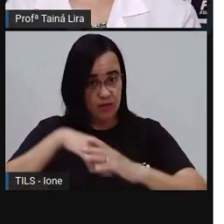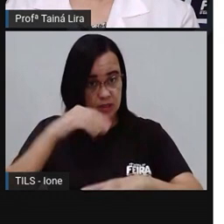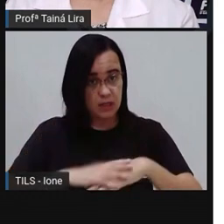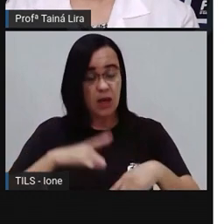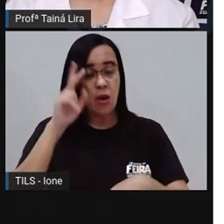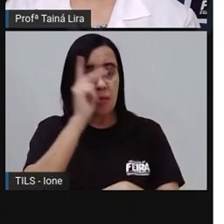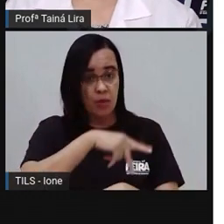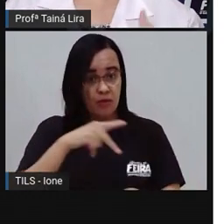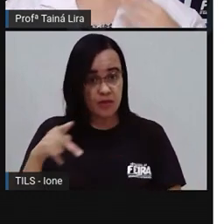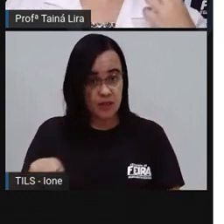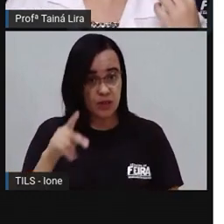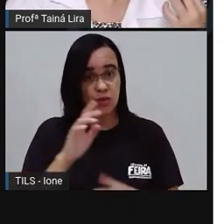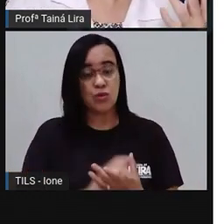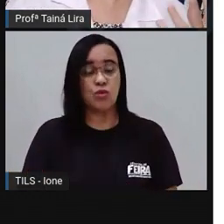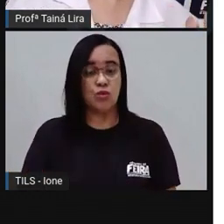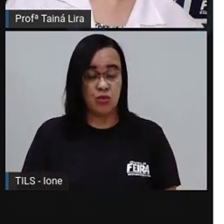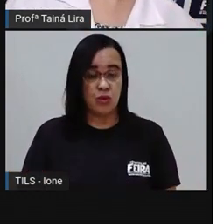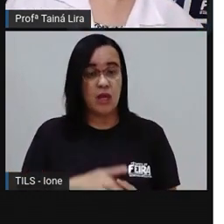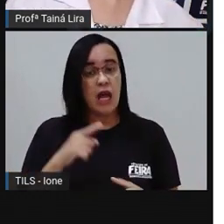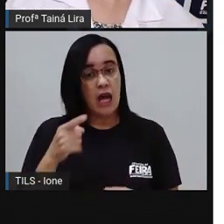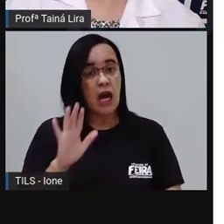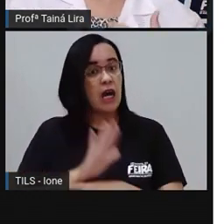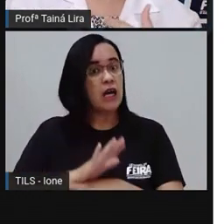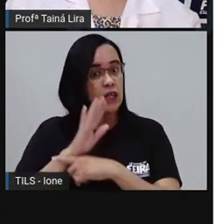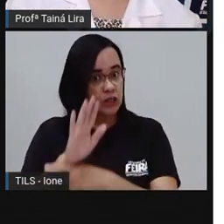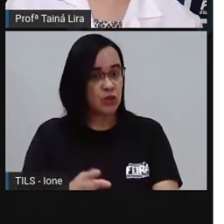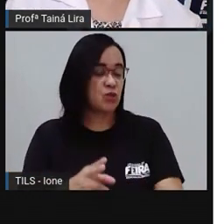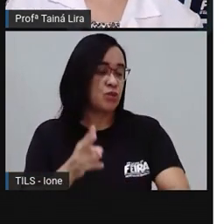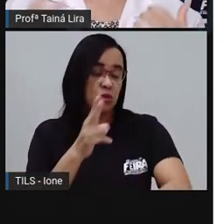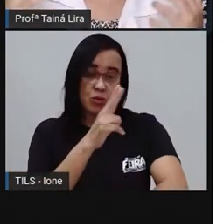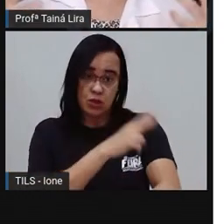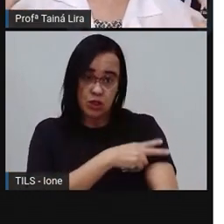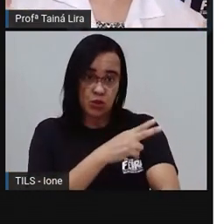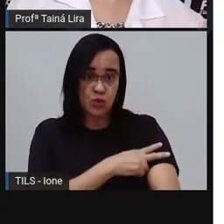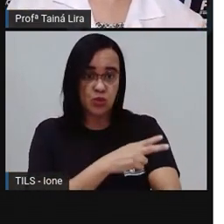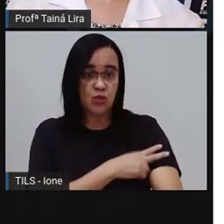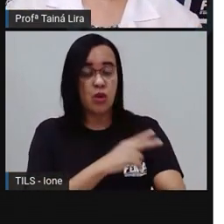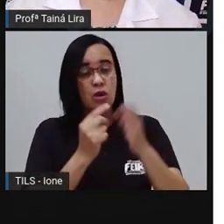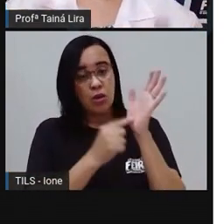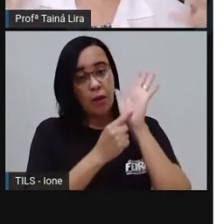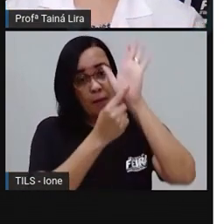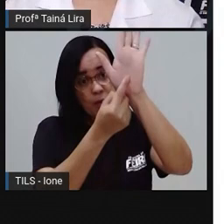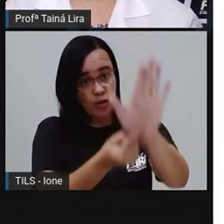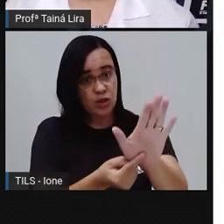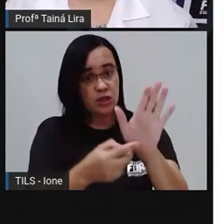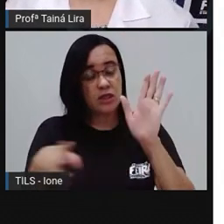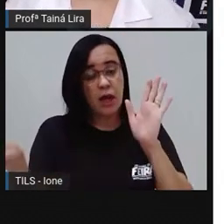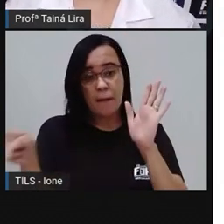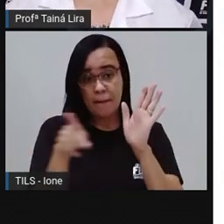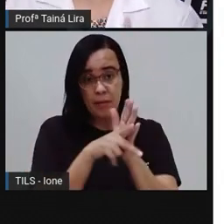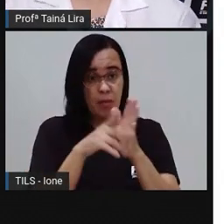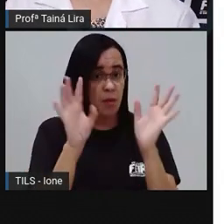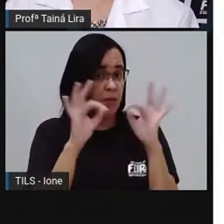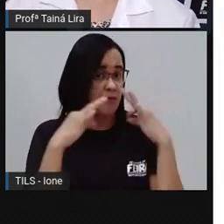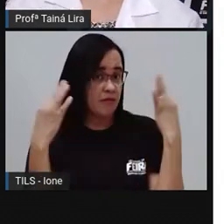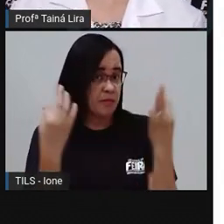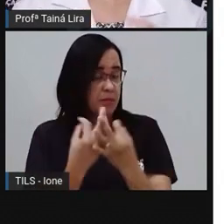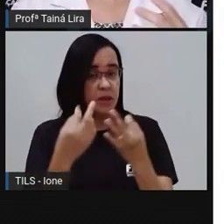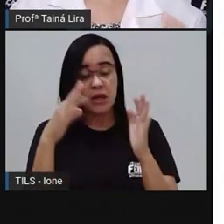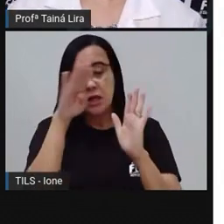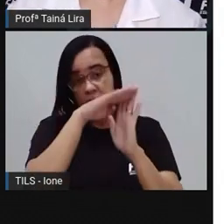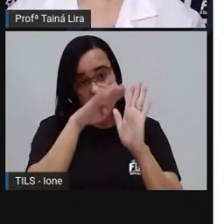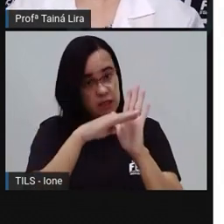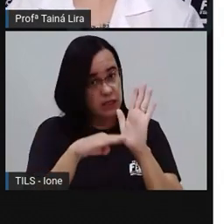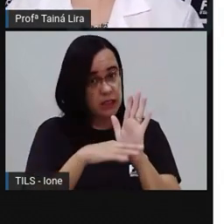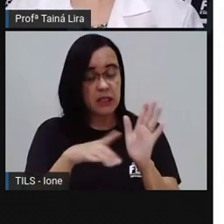trouxe para vocês Uma receita Que é uma receita tradicional Ali da minha família Tá bom? Que é uma